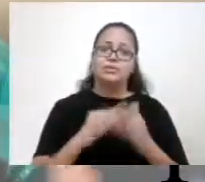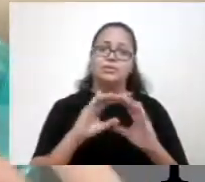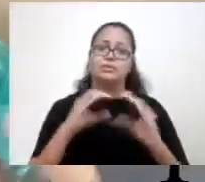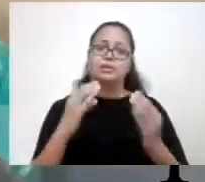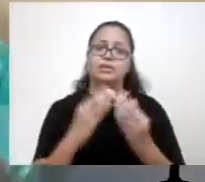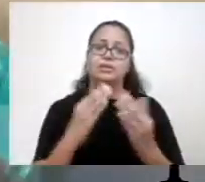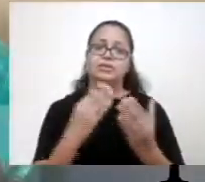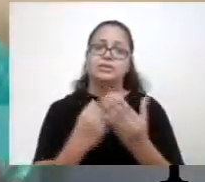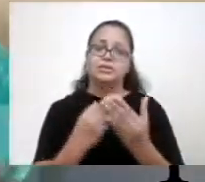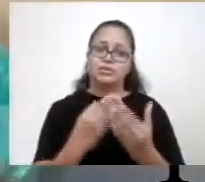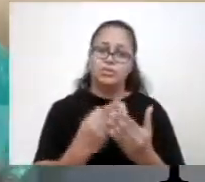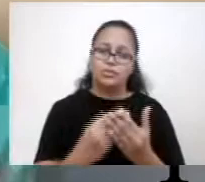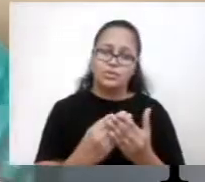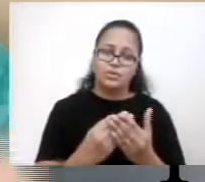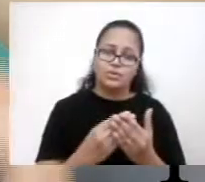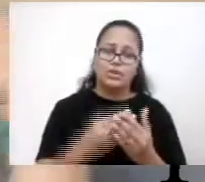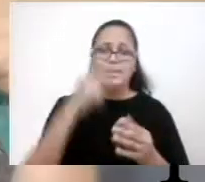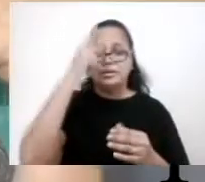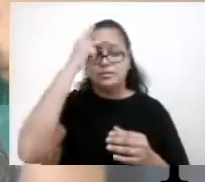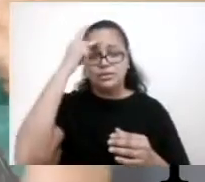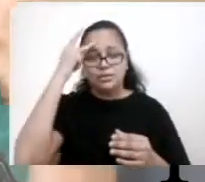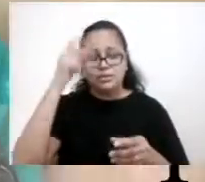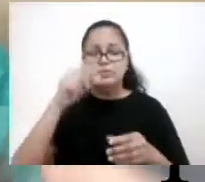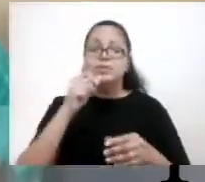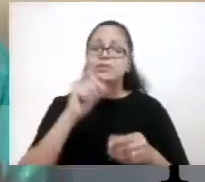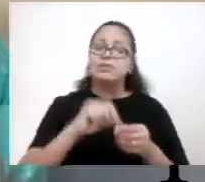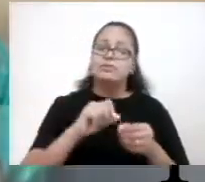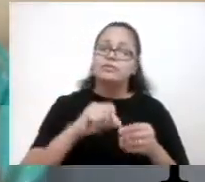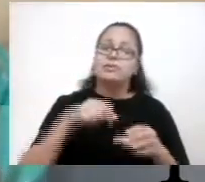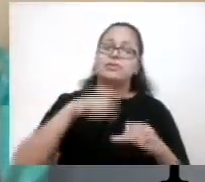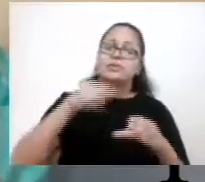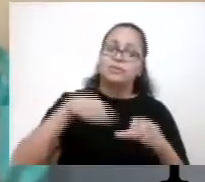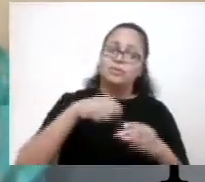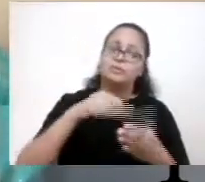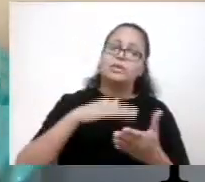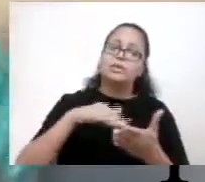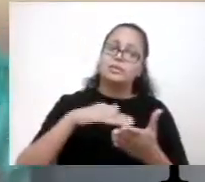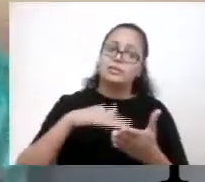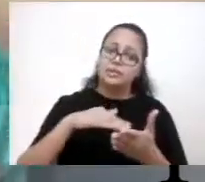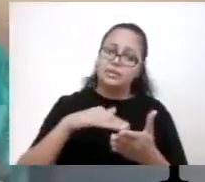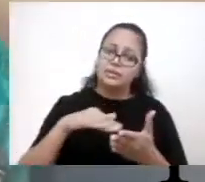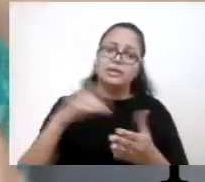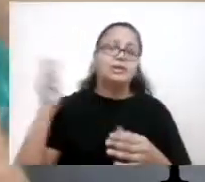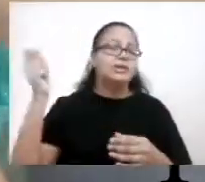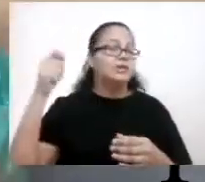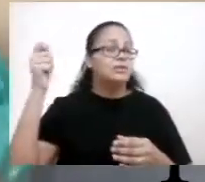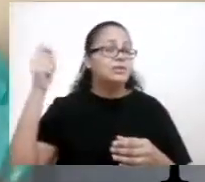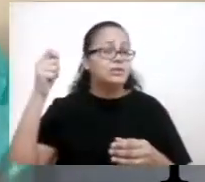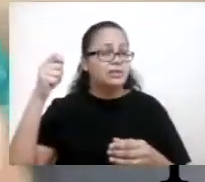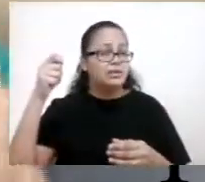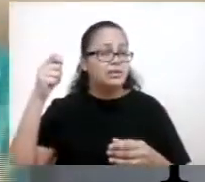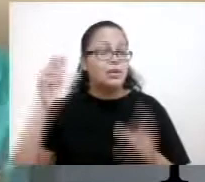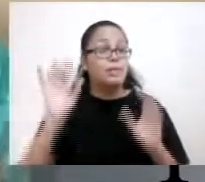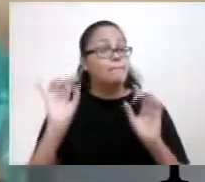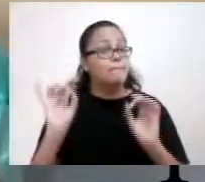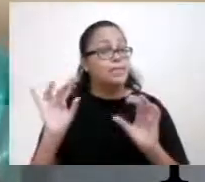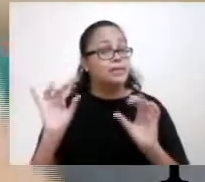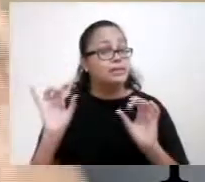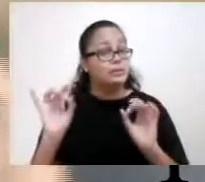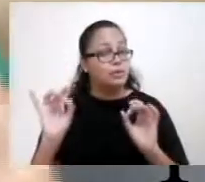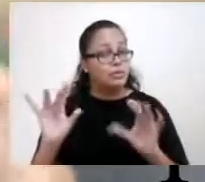escolar, o porteiro, a merendeira, secretária, a moça que dá o sinal e principalmente,